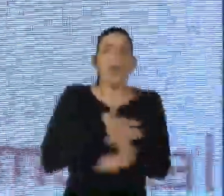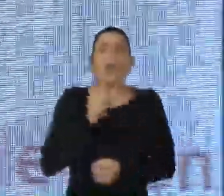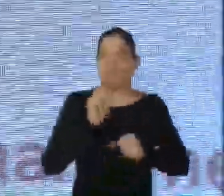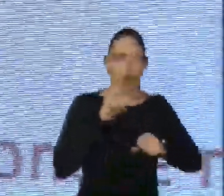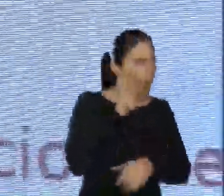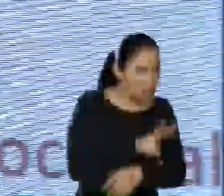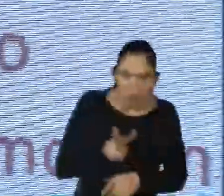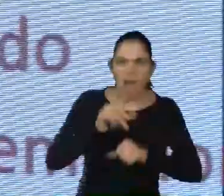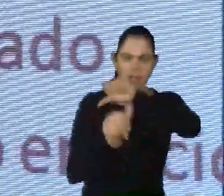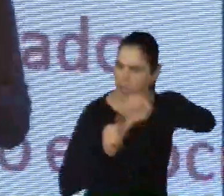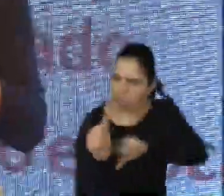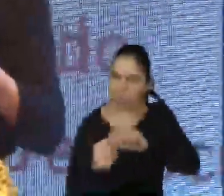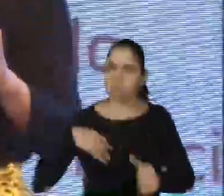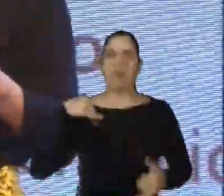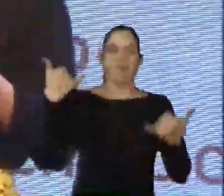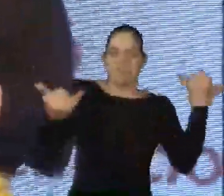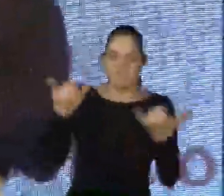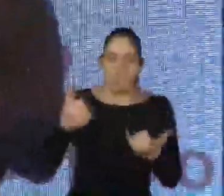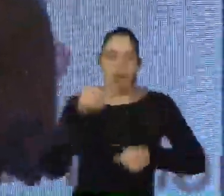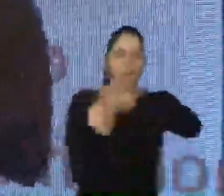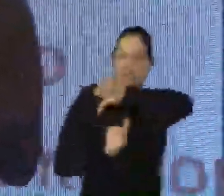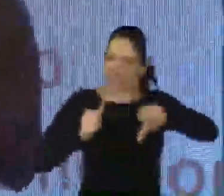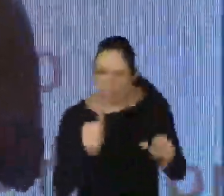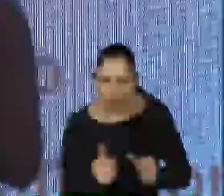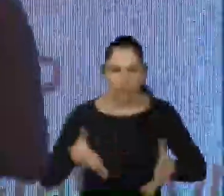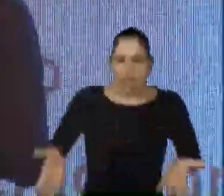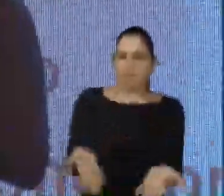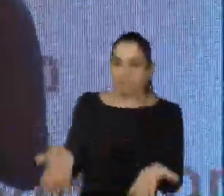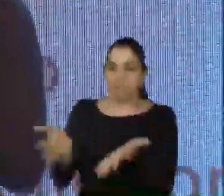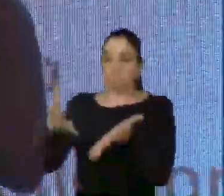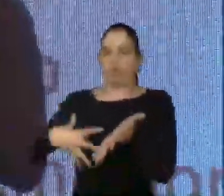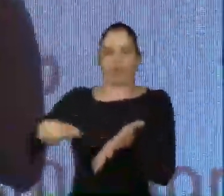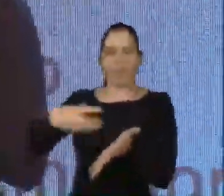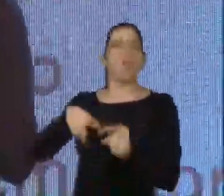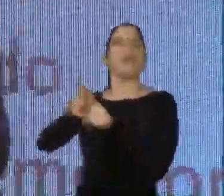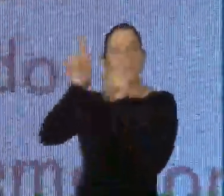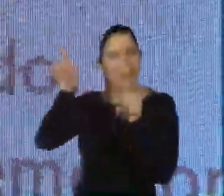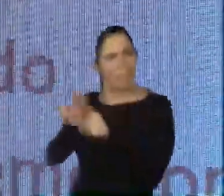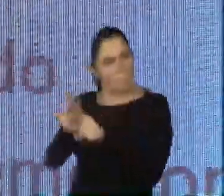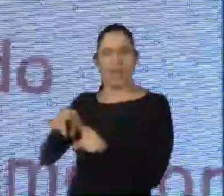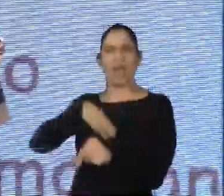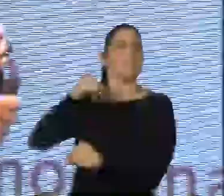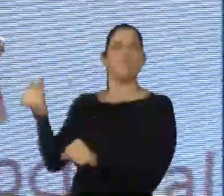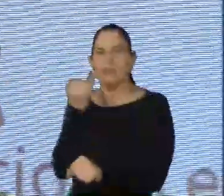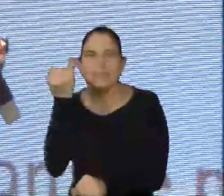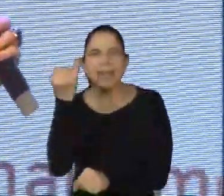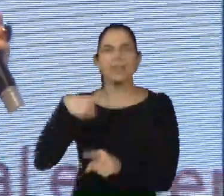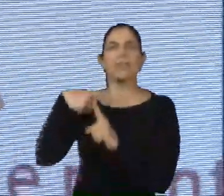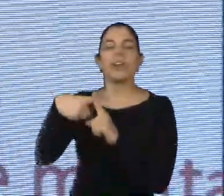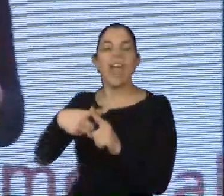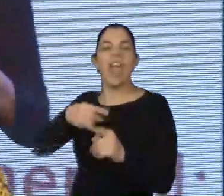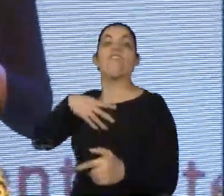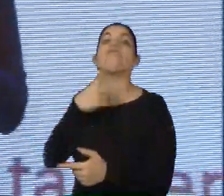vou de novo, e eu vou de novo, e a gente tem que deixar os nossos filhos irem de novo e fracassarem, porque é isso que dá resiliência. E, por